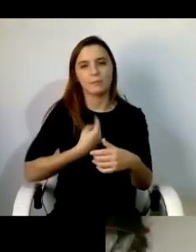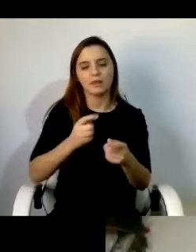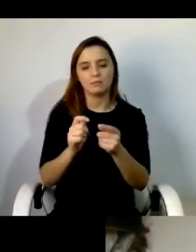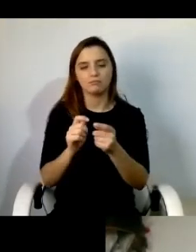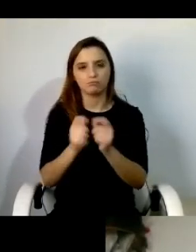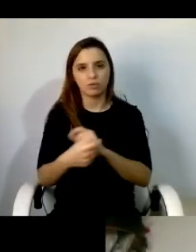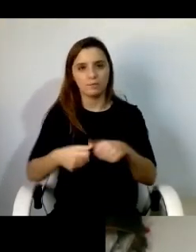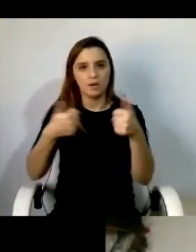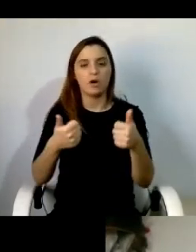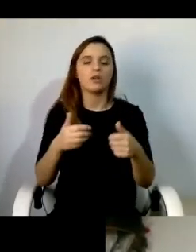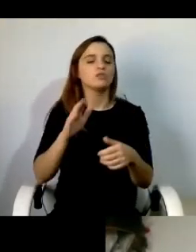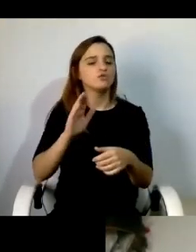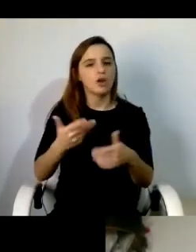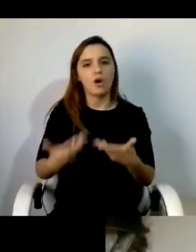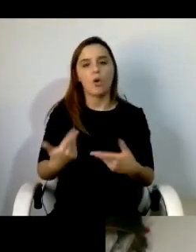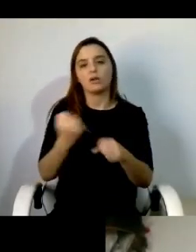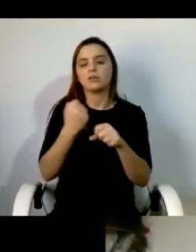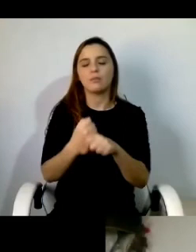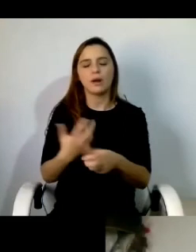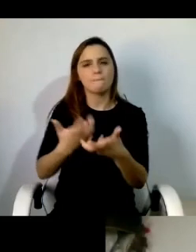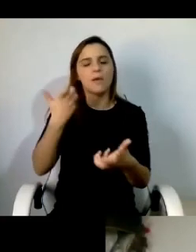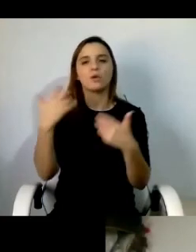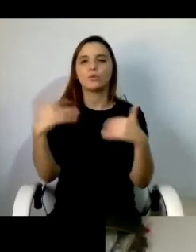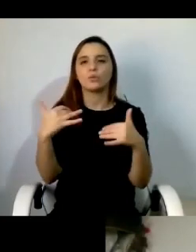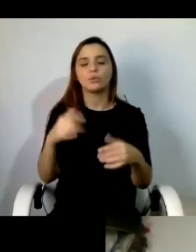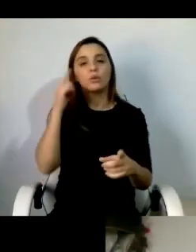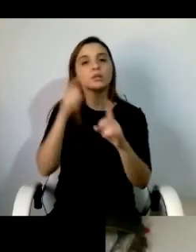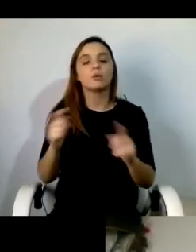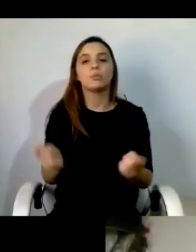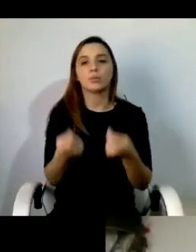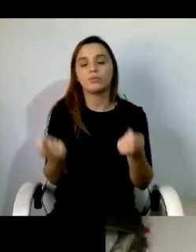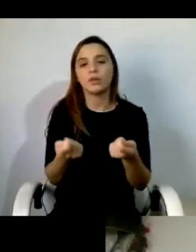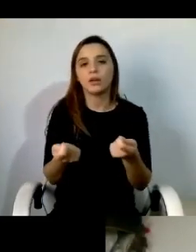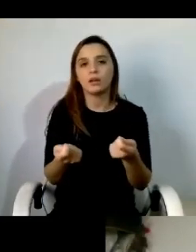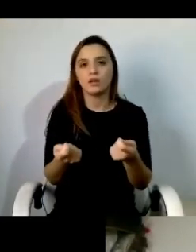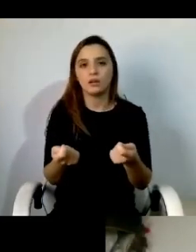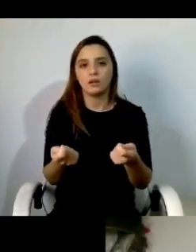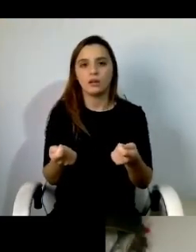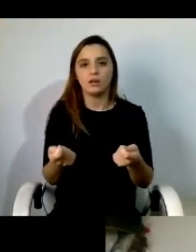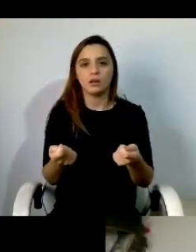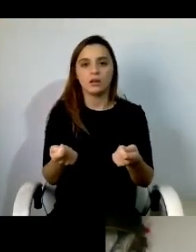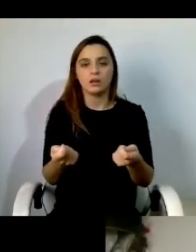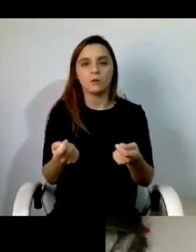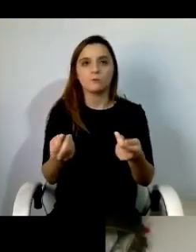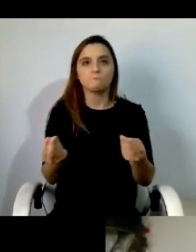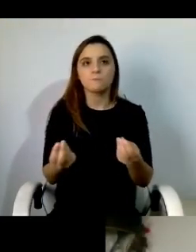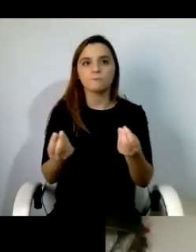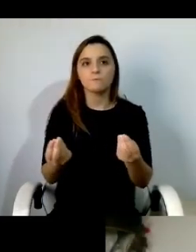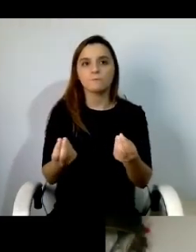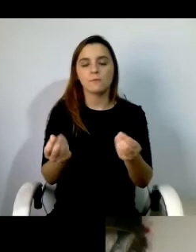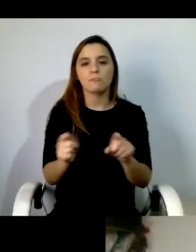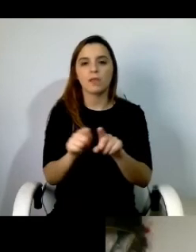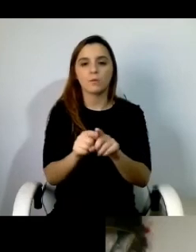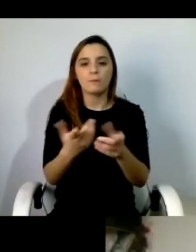notável na promoção daqui se quisermos de eixos de vida